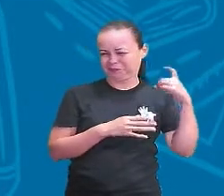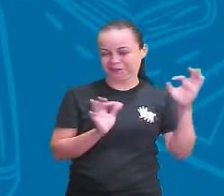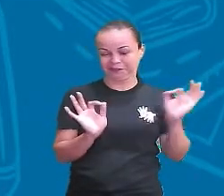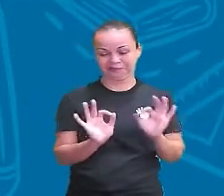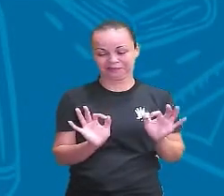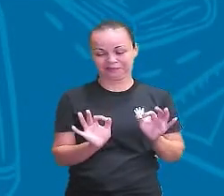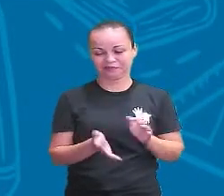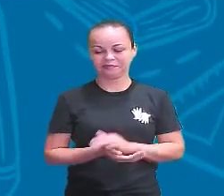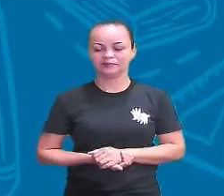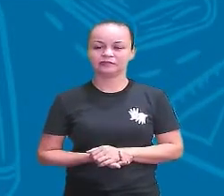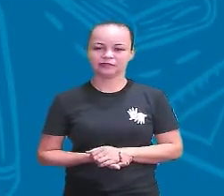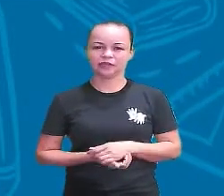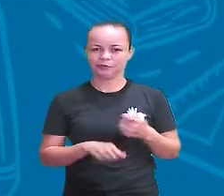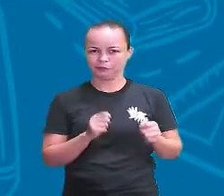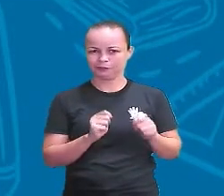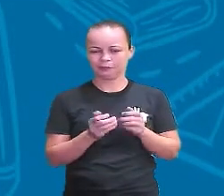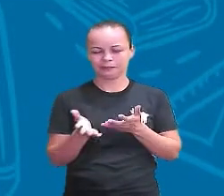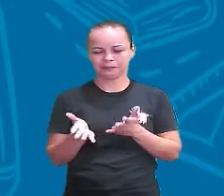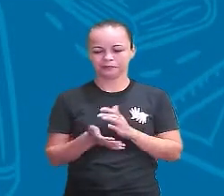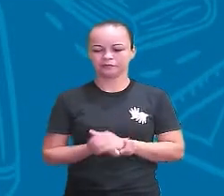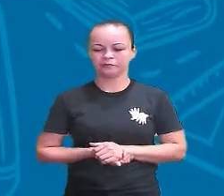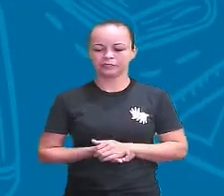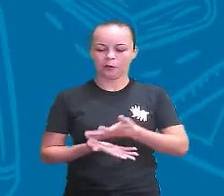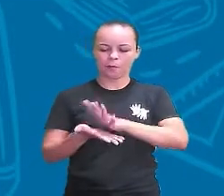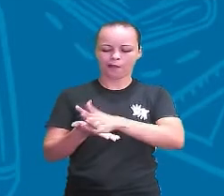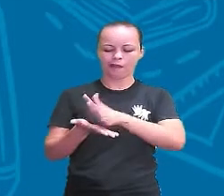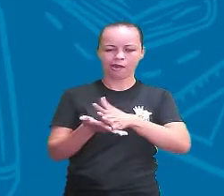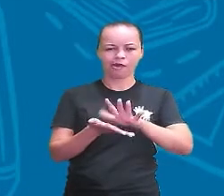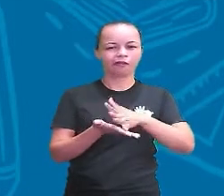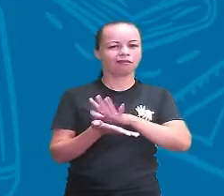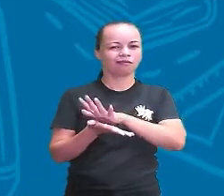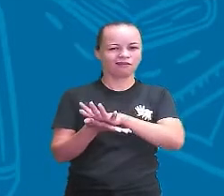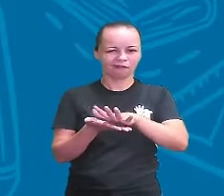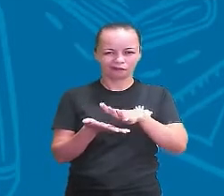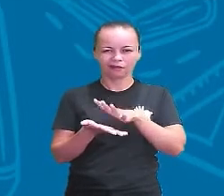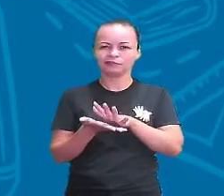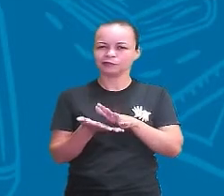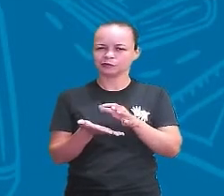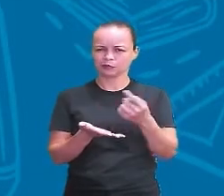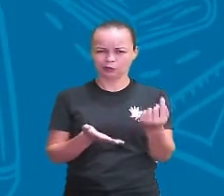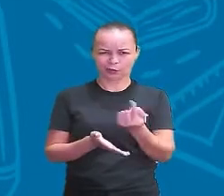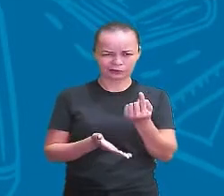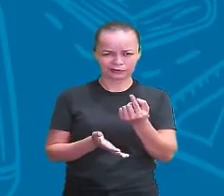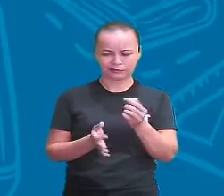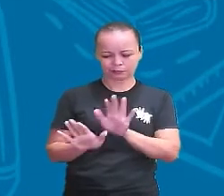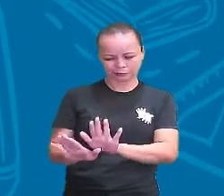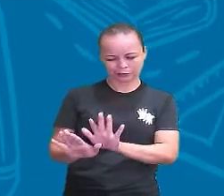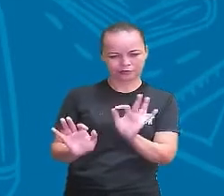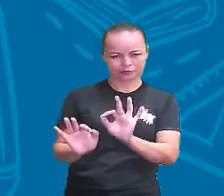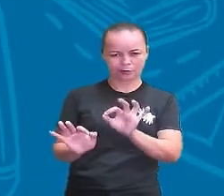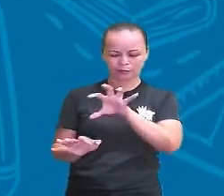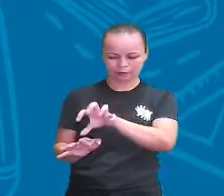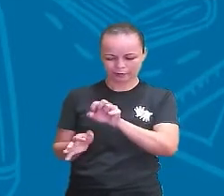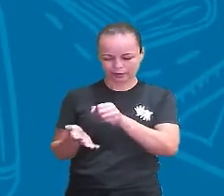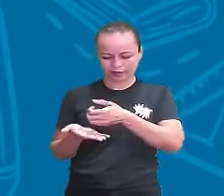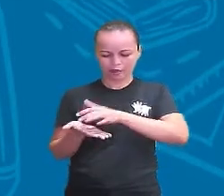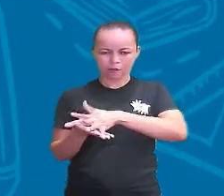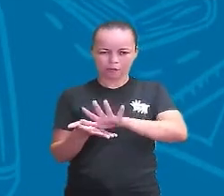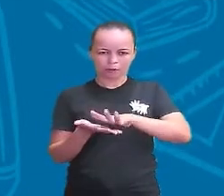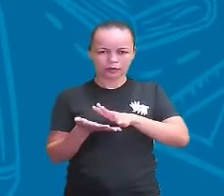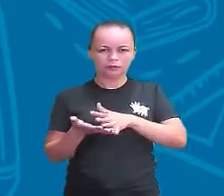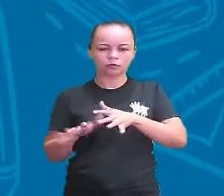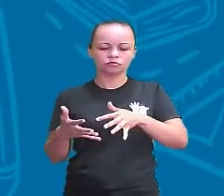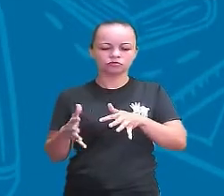é o instrumento, né? Tem o pandeiro o pandeiro também ele sozinho? Não Mas se a gente fizer um movimento nele